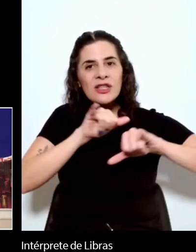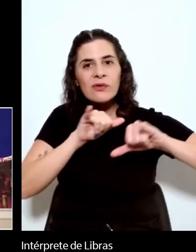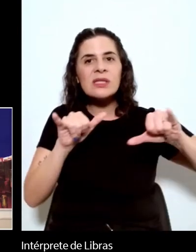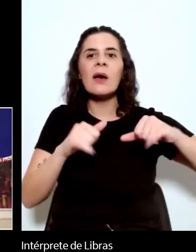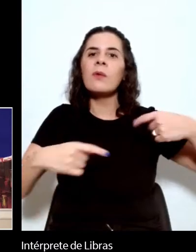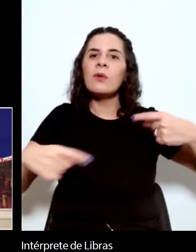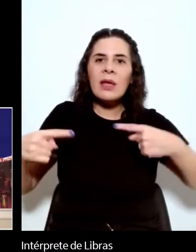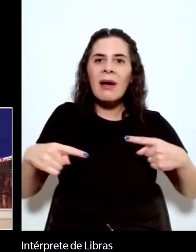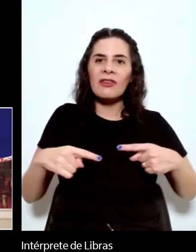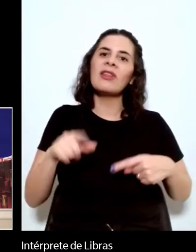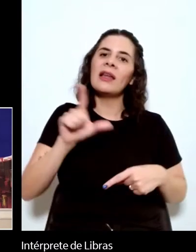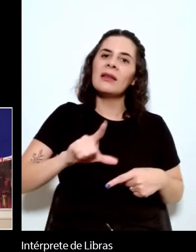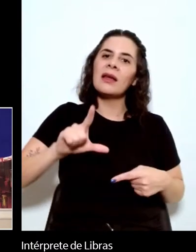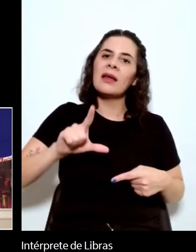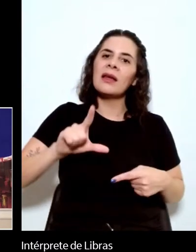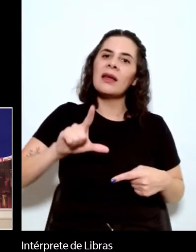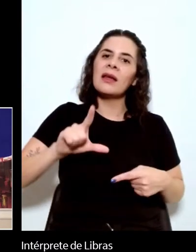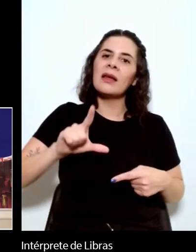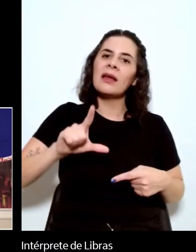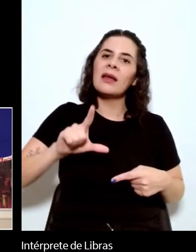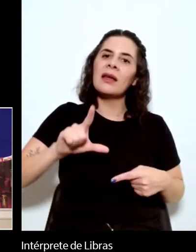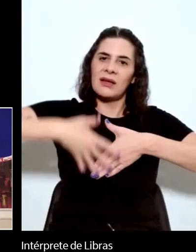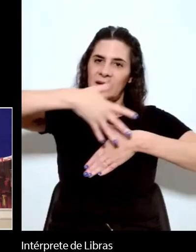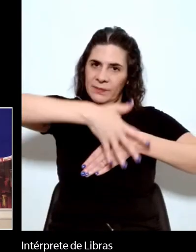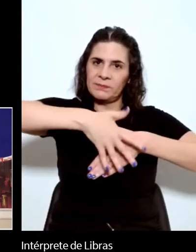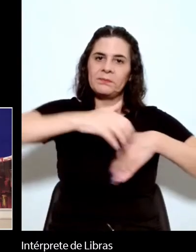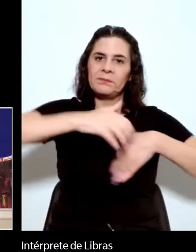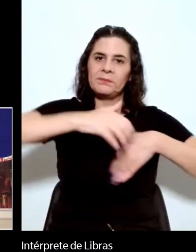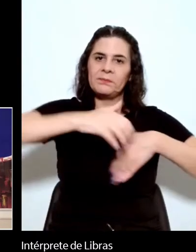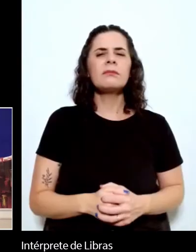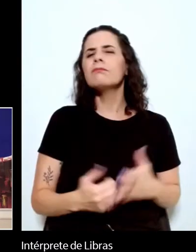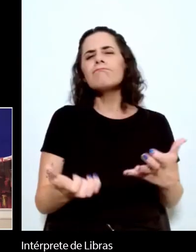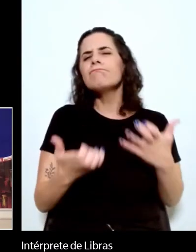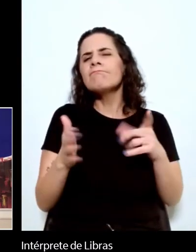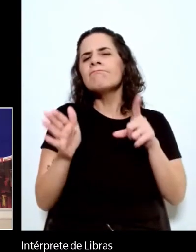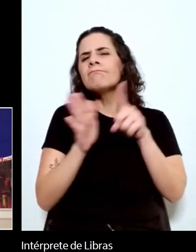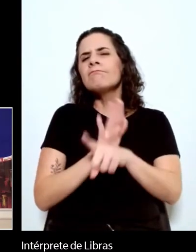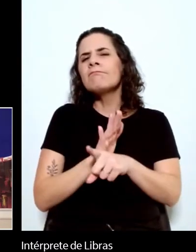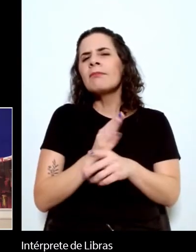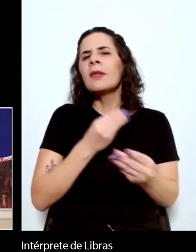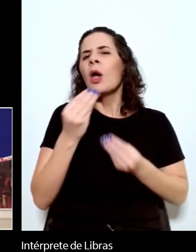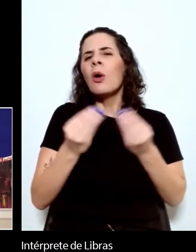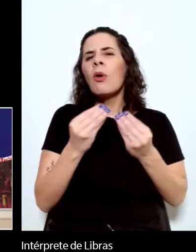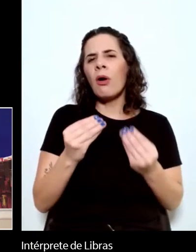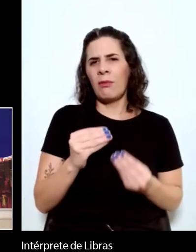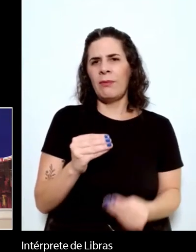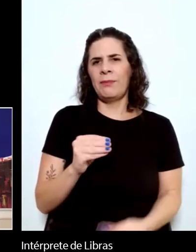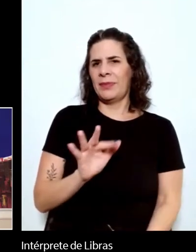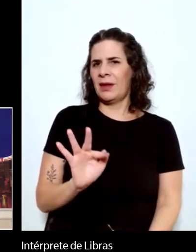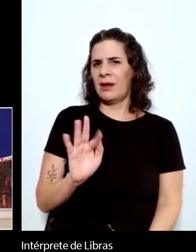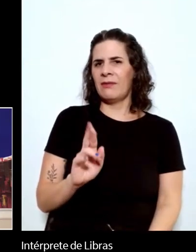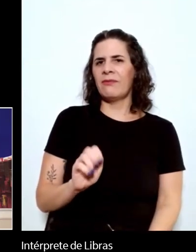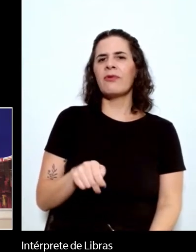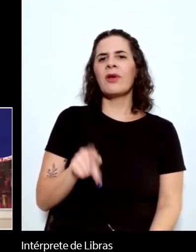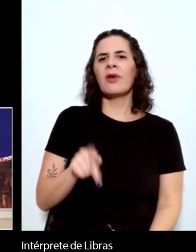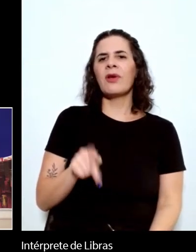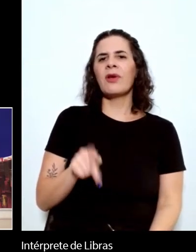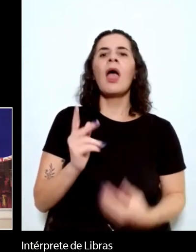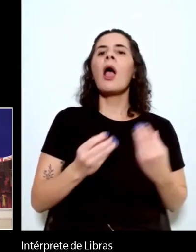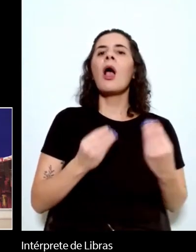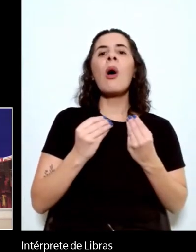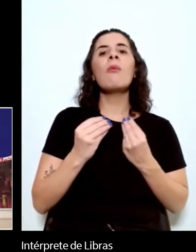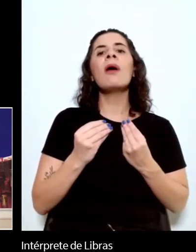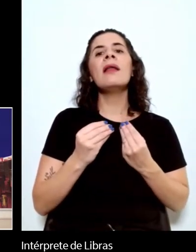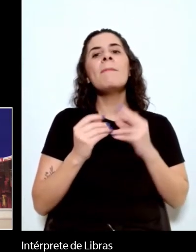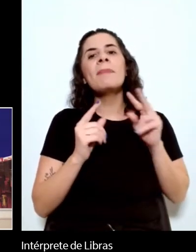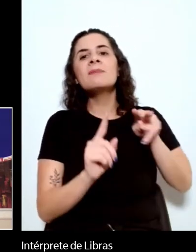-americana como um todo. Gostaria de perguntar qual é a perspectiva do Waldo Frank sobre o Machado de Assis e seu lugar